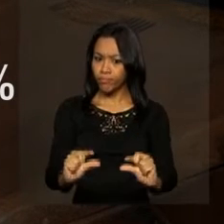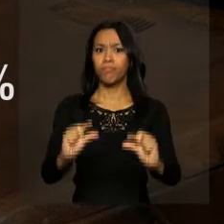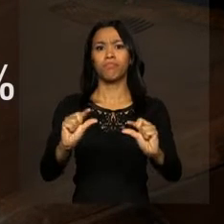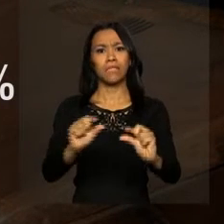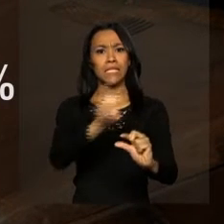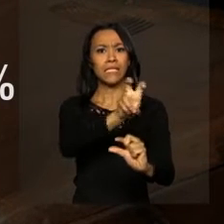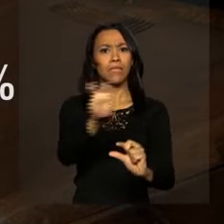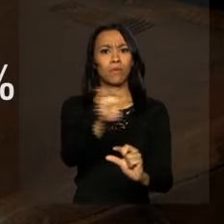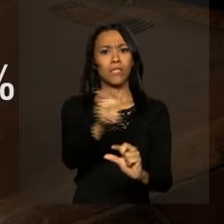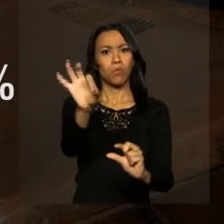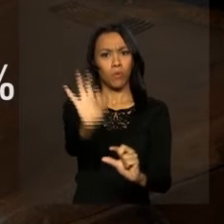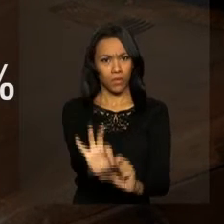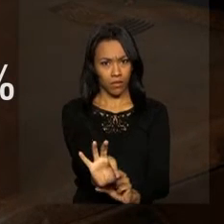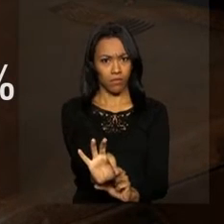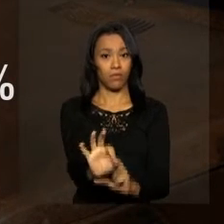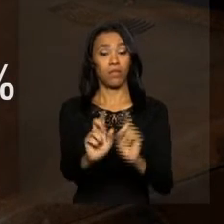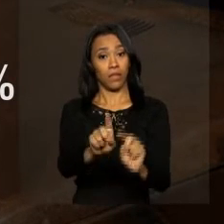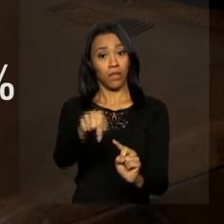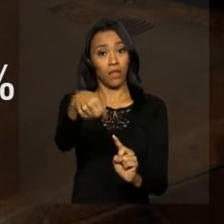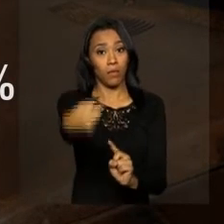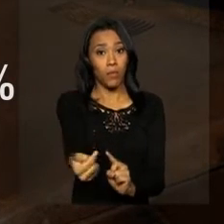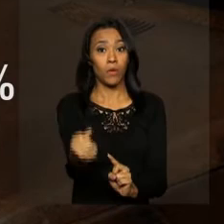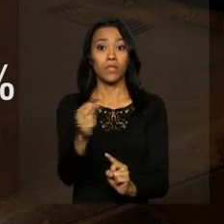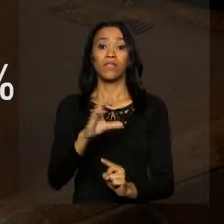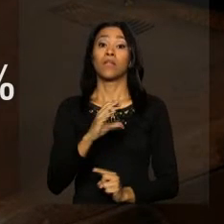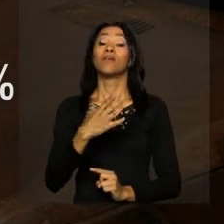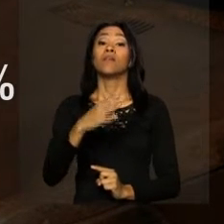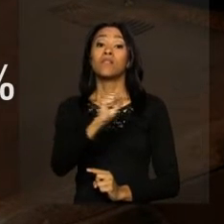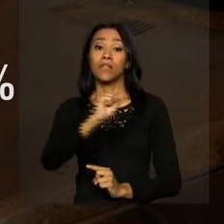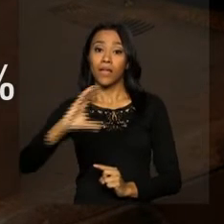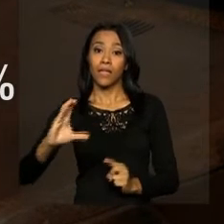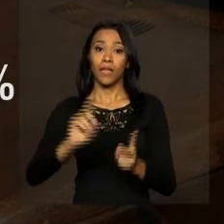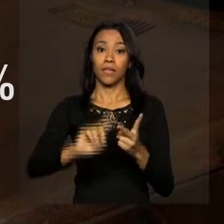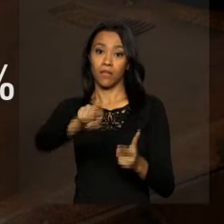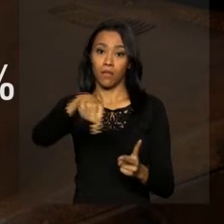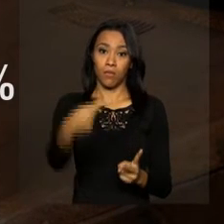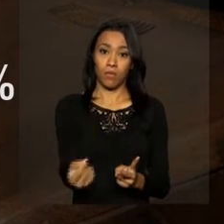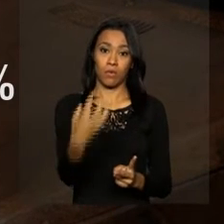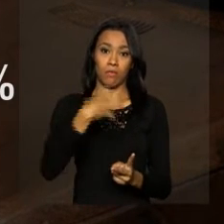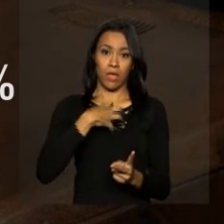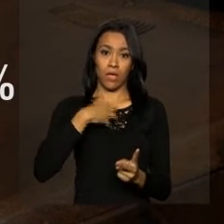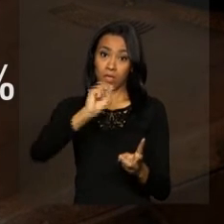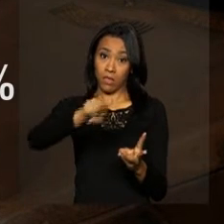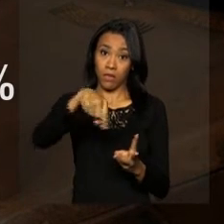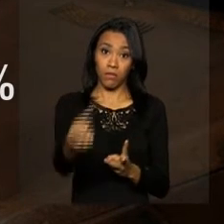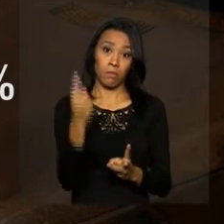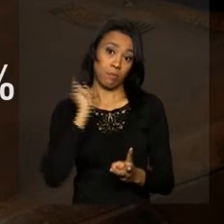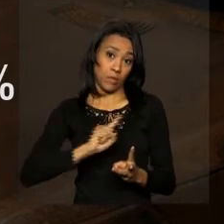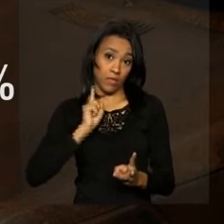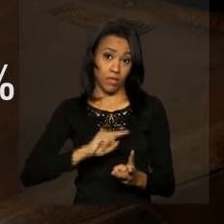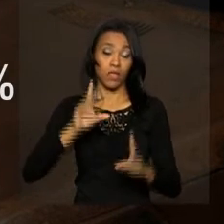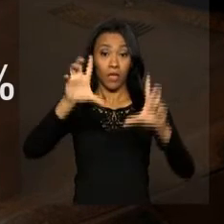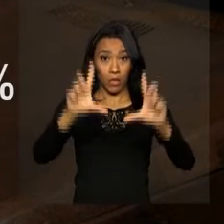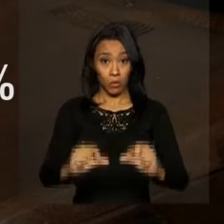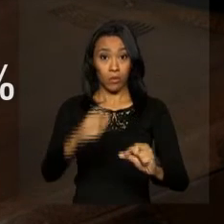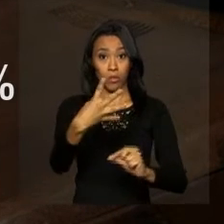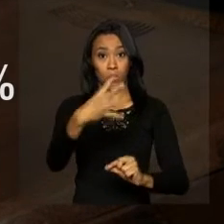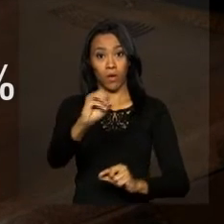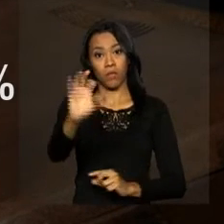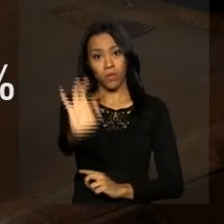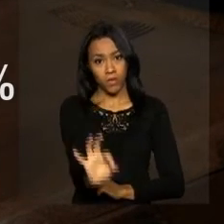55%, seguido de Santa Catarina, Bahia e Minas Gerais, com redução de 40%